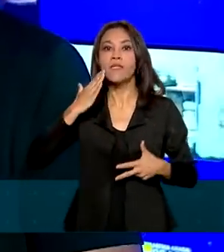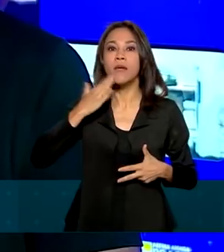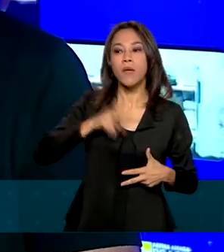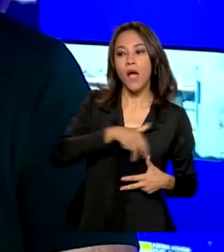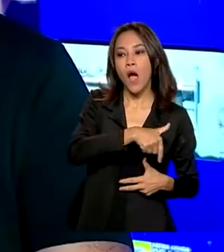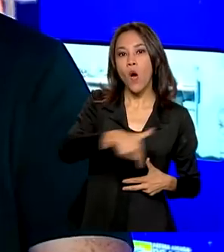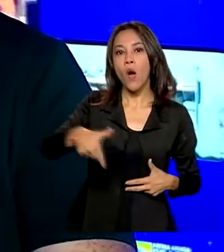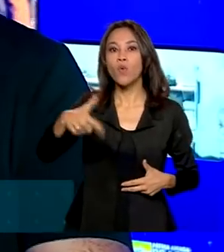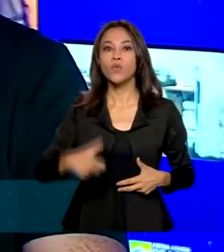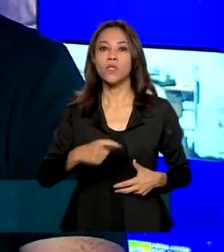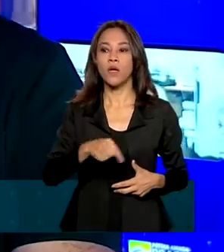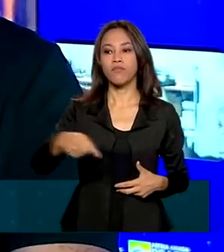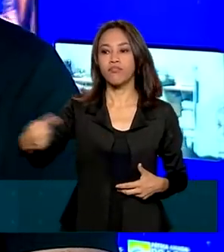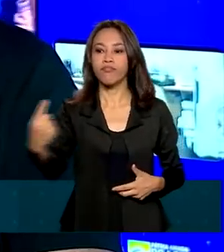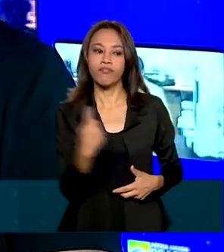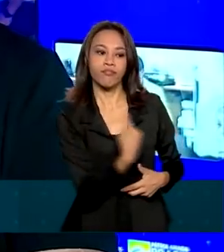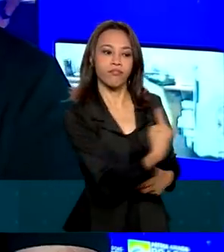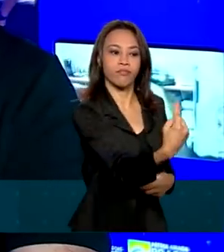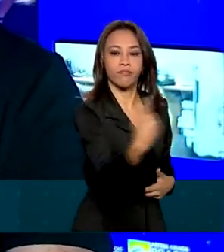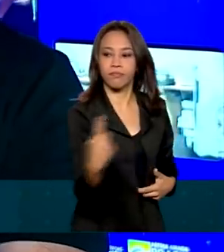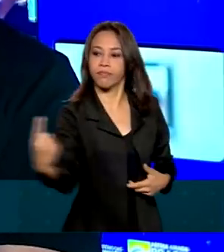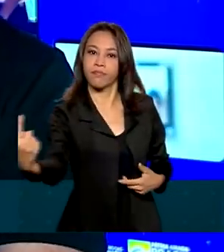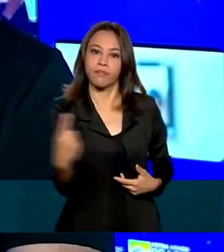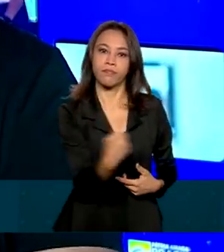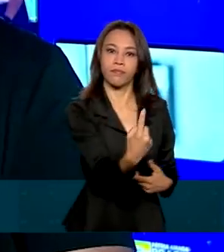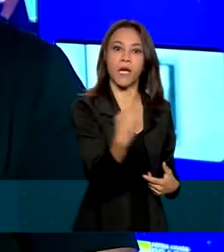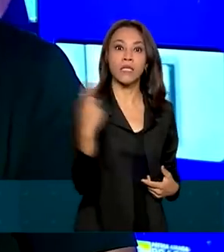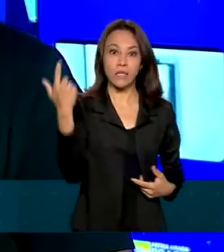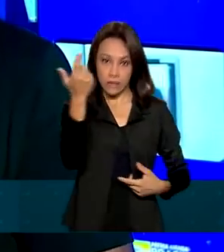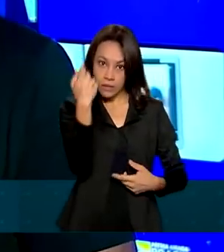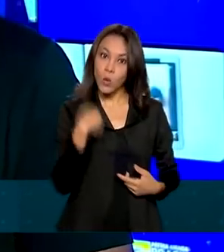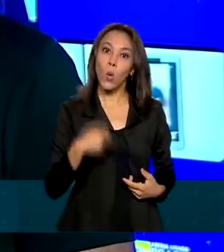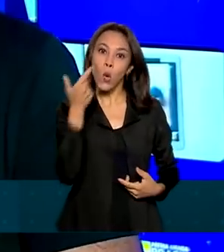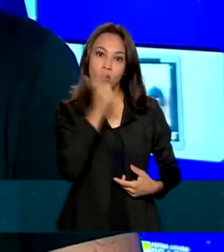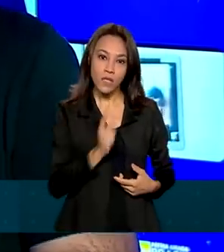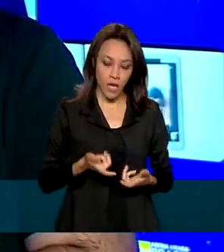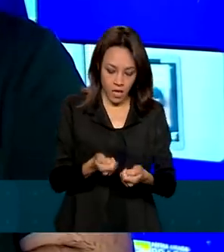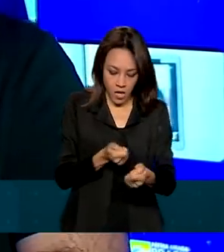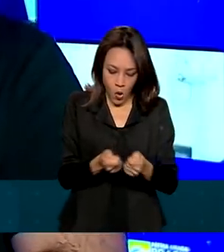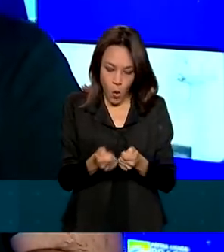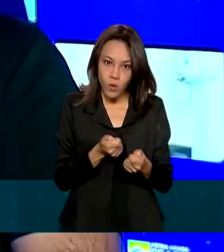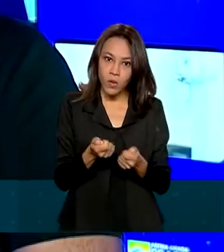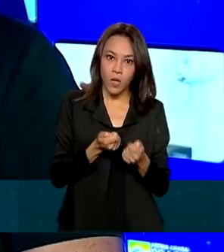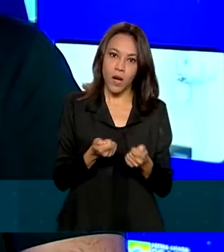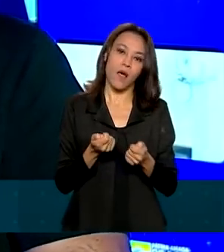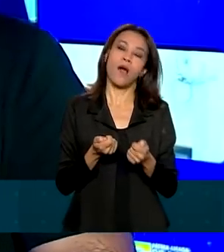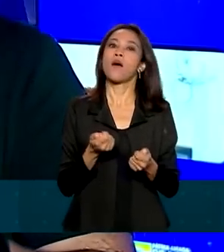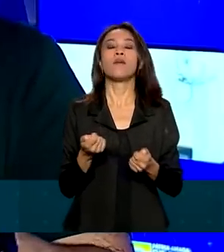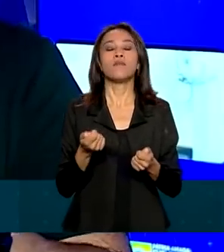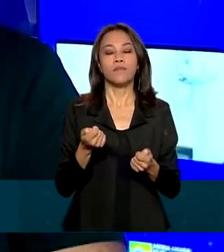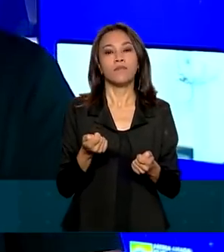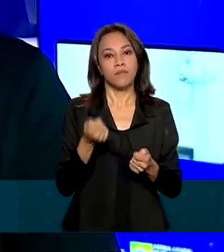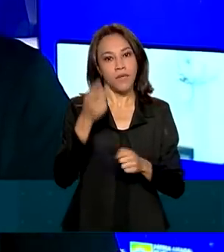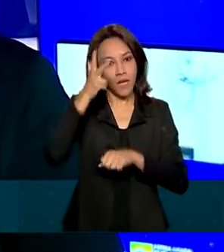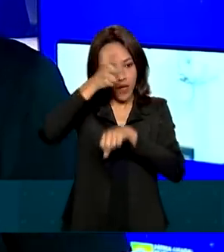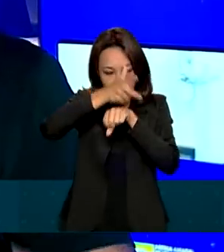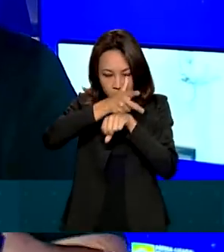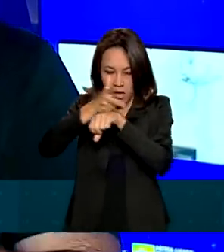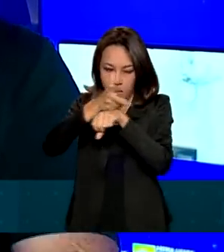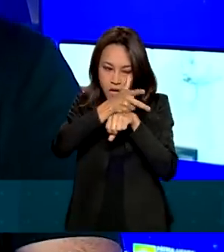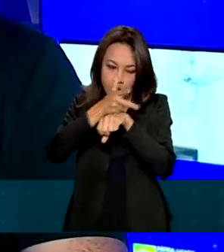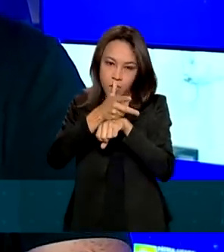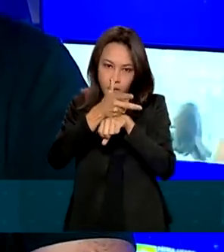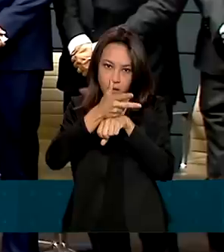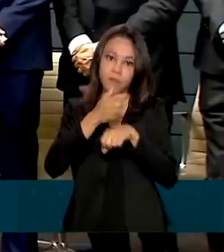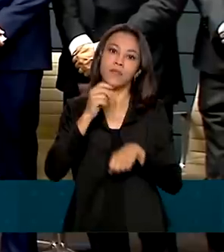movendo em tempo real, controlar ele abertamente, vendo pela câmera 360 que acompanha e se projetar